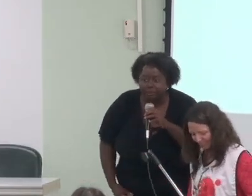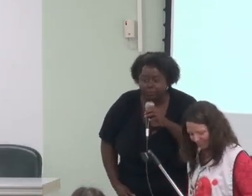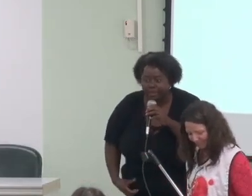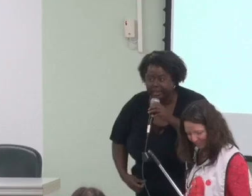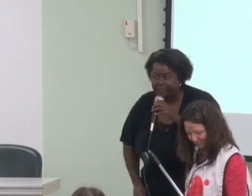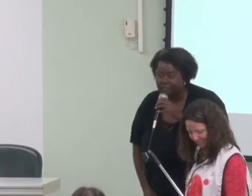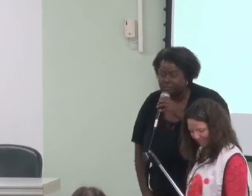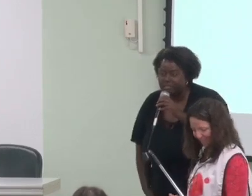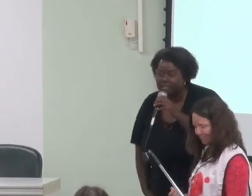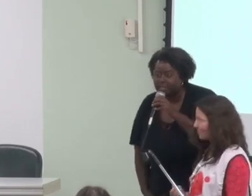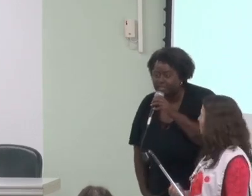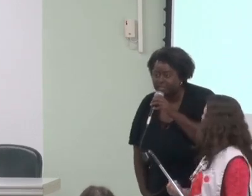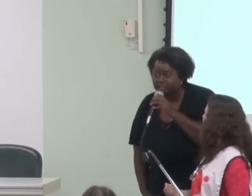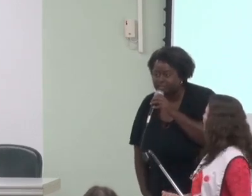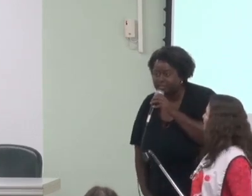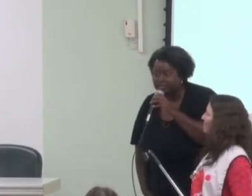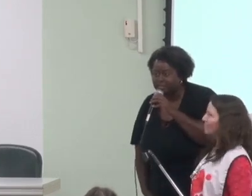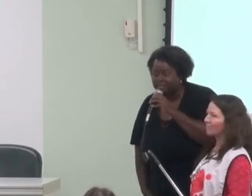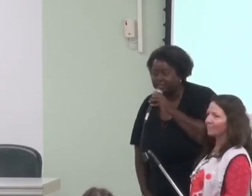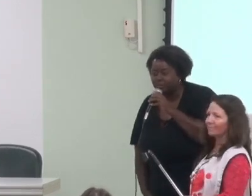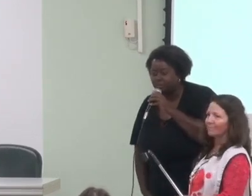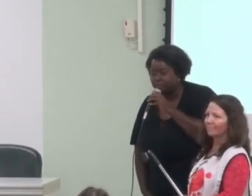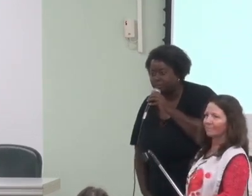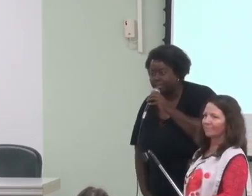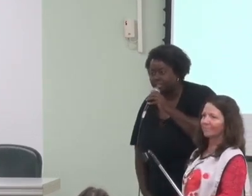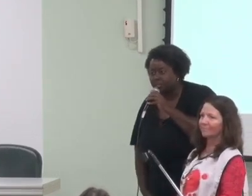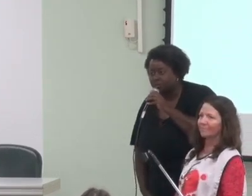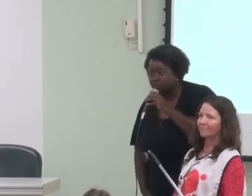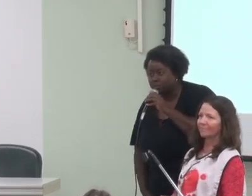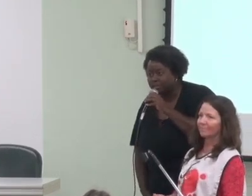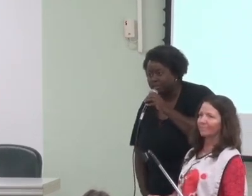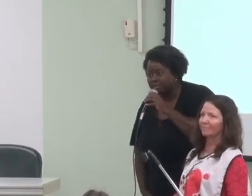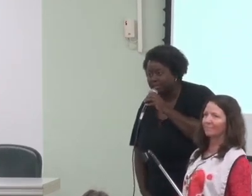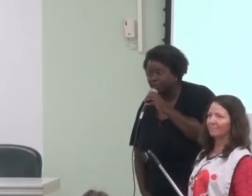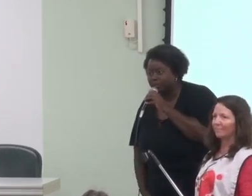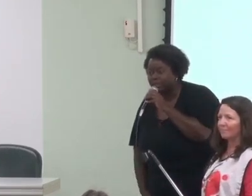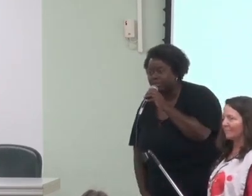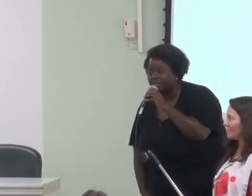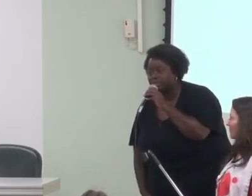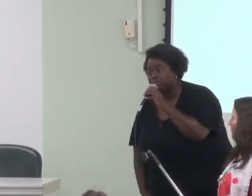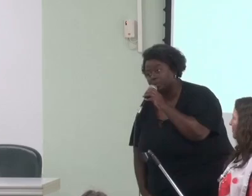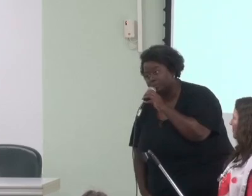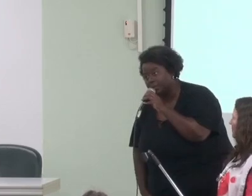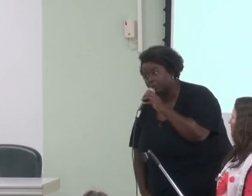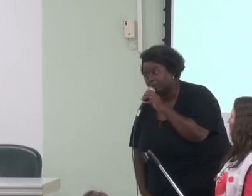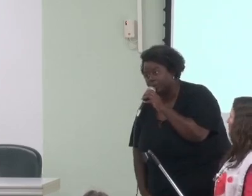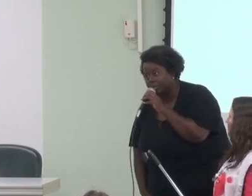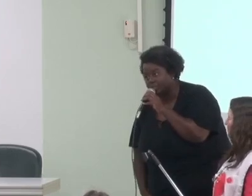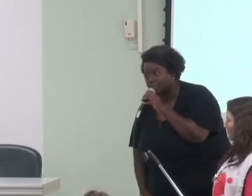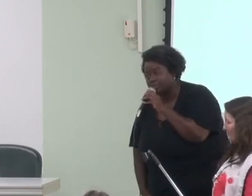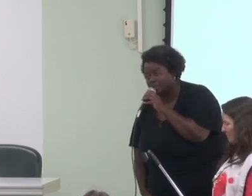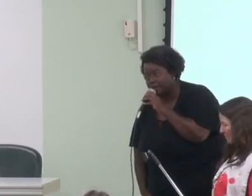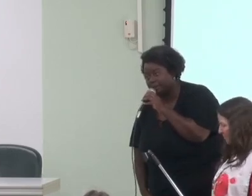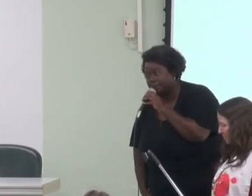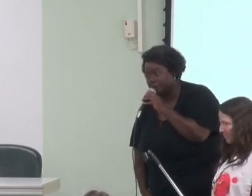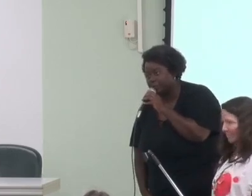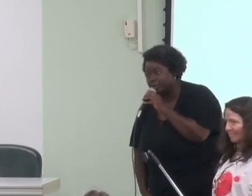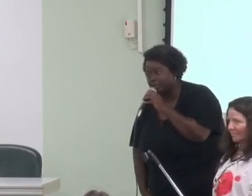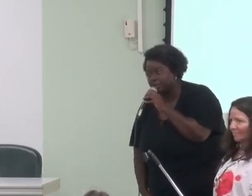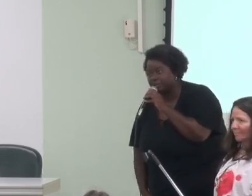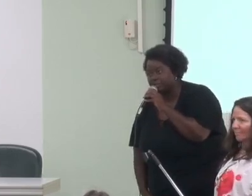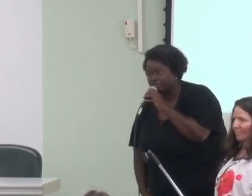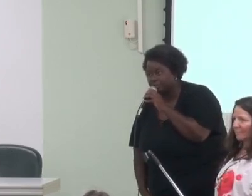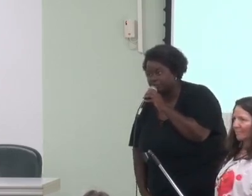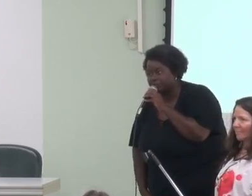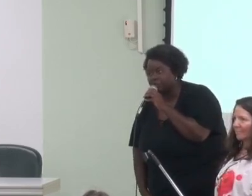Porque a velocidade da fala compromete a estrutura da língua e isso também compromete a própria